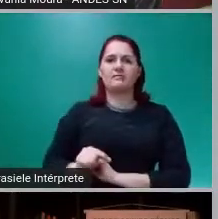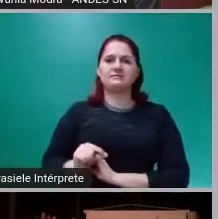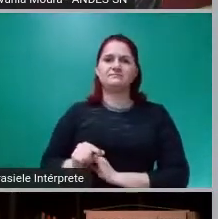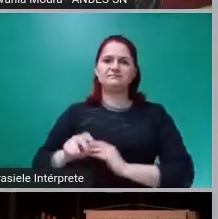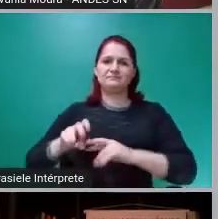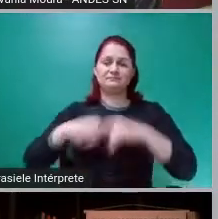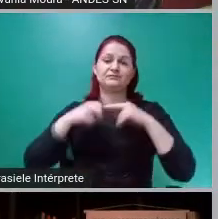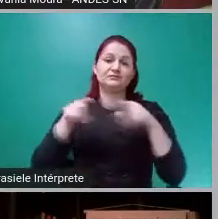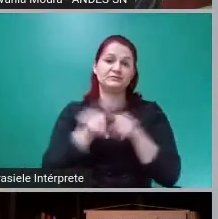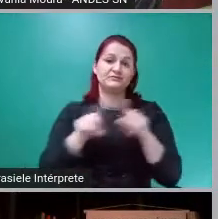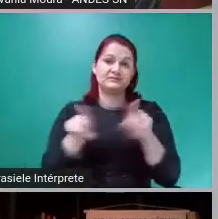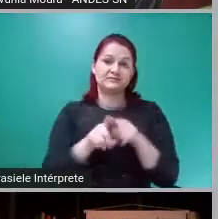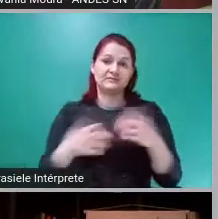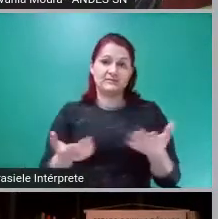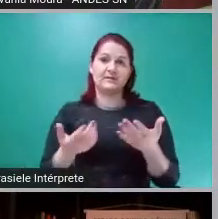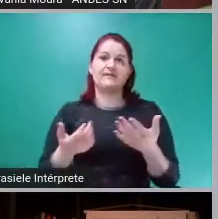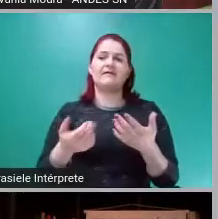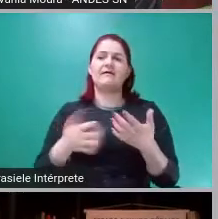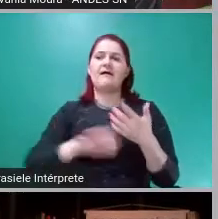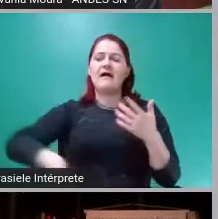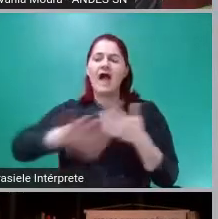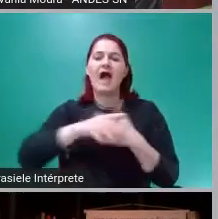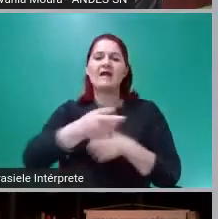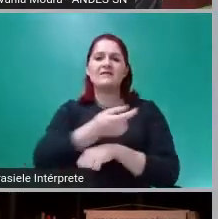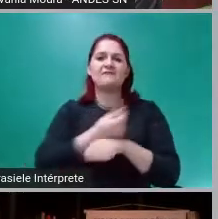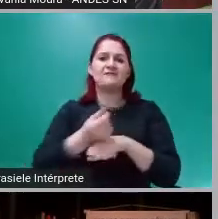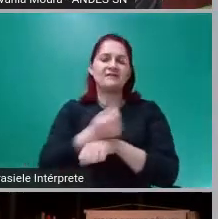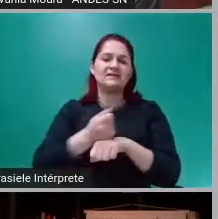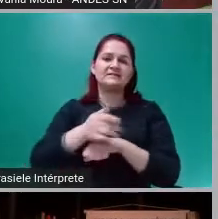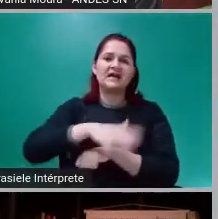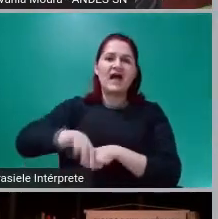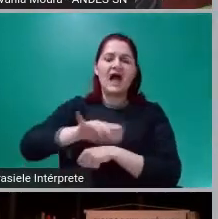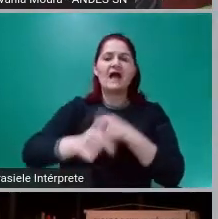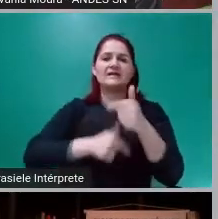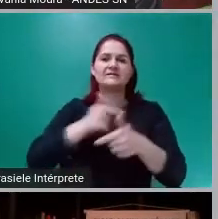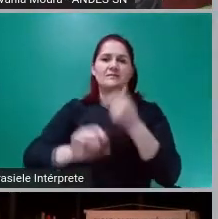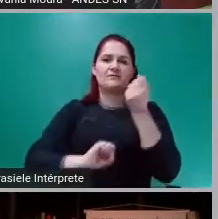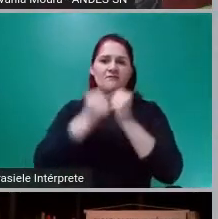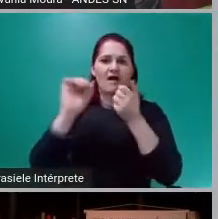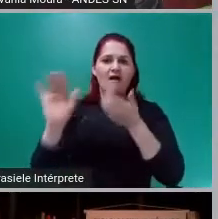ao ganho na esfera produtiva. ela favorece